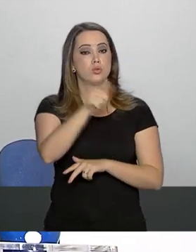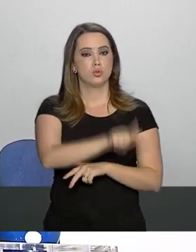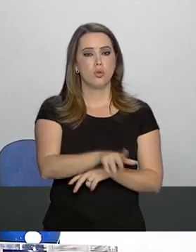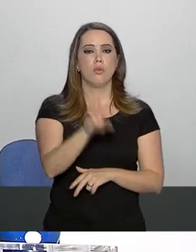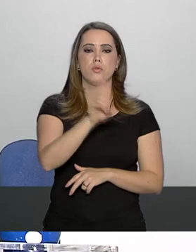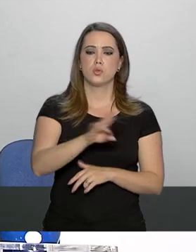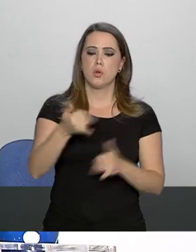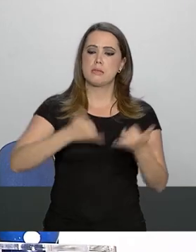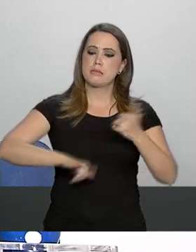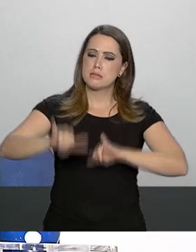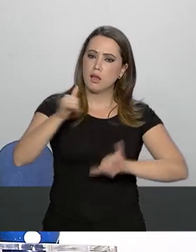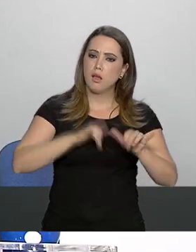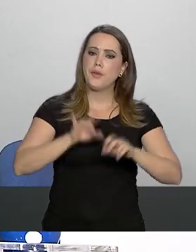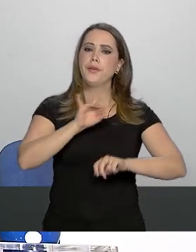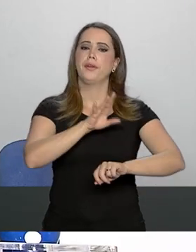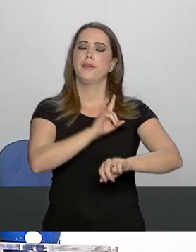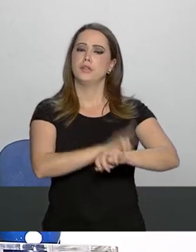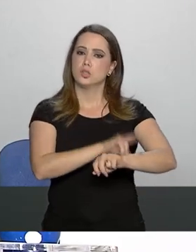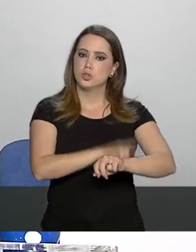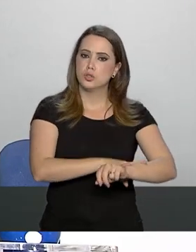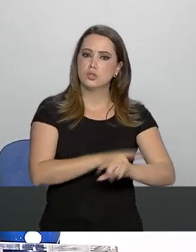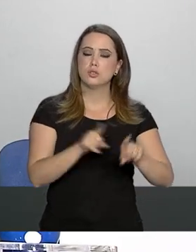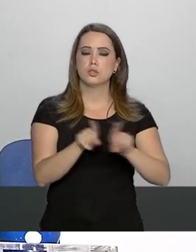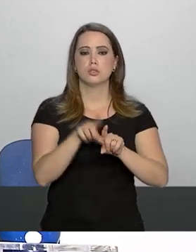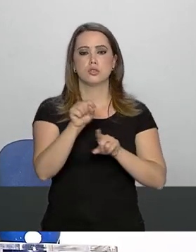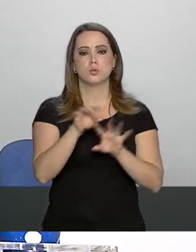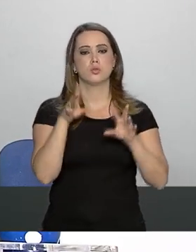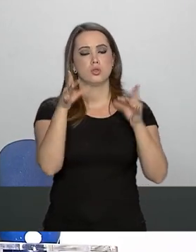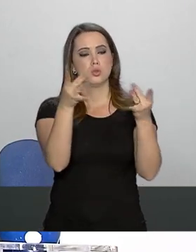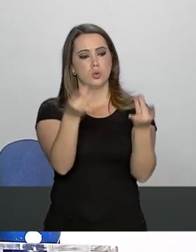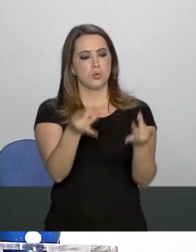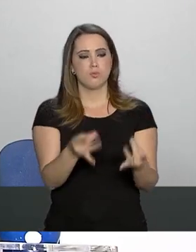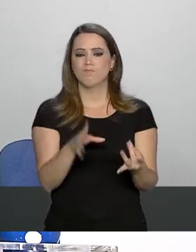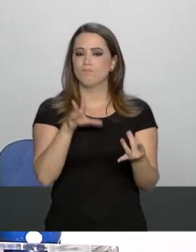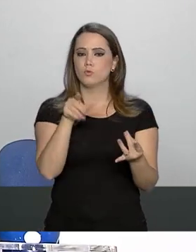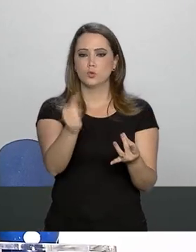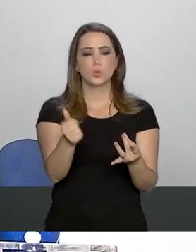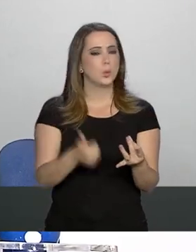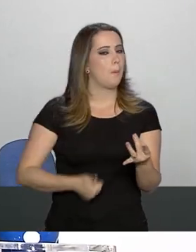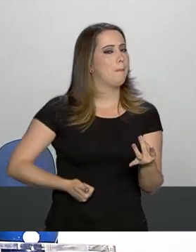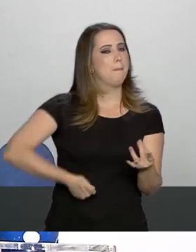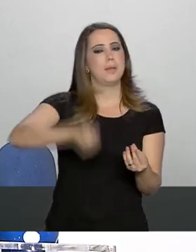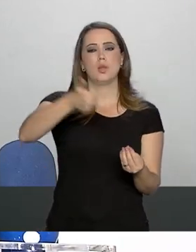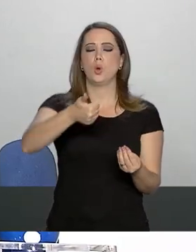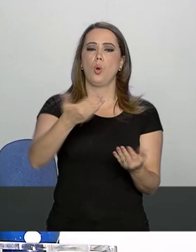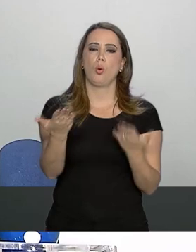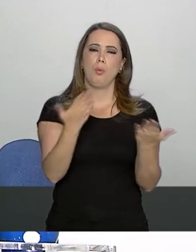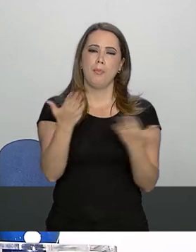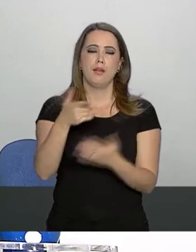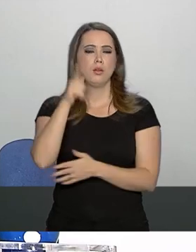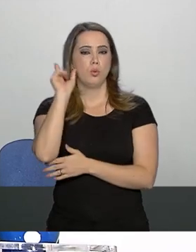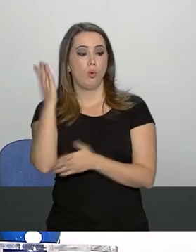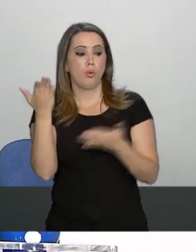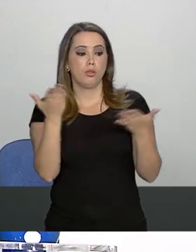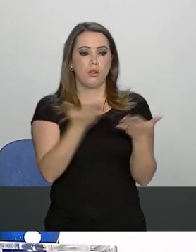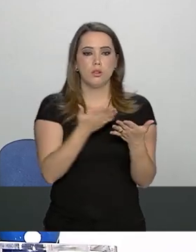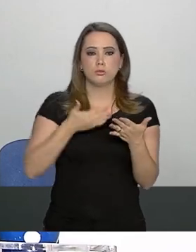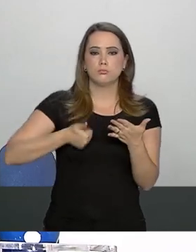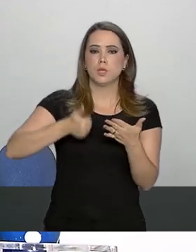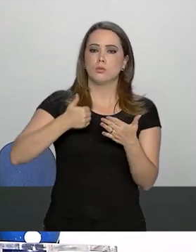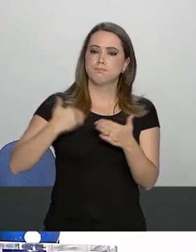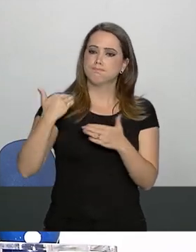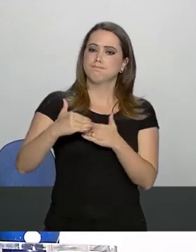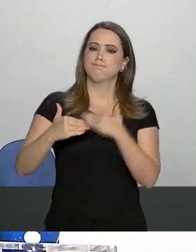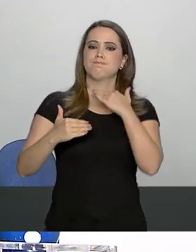de sangue, urina, etc. E todos os parâmetros melhoraram do dia de ontem para hoje. Então nós temos uma